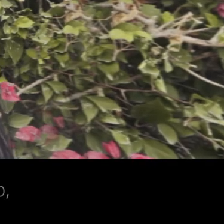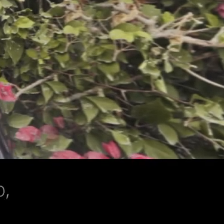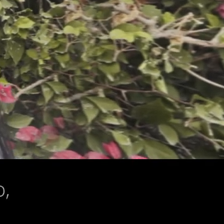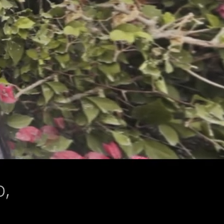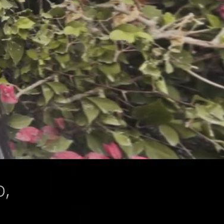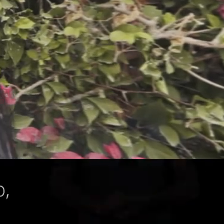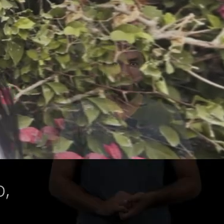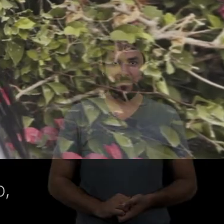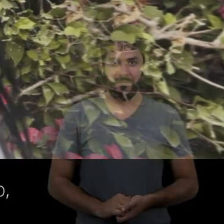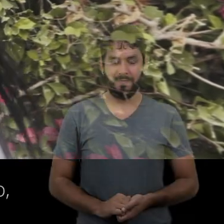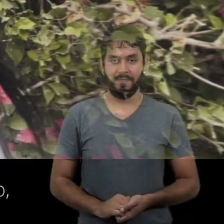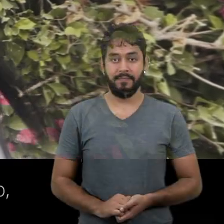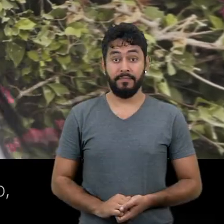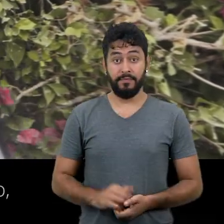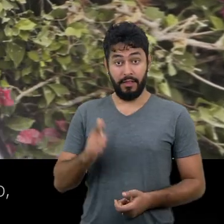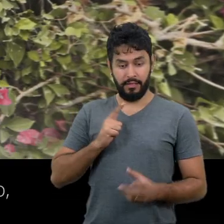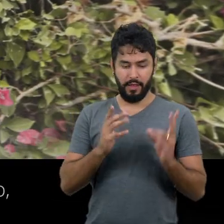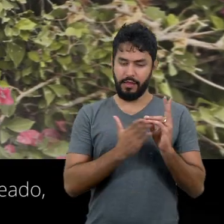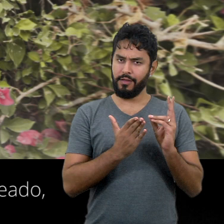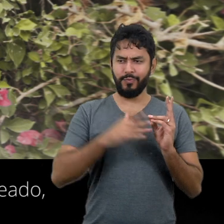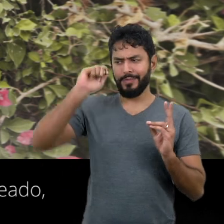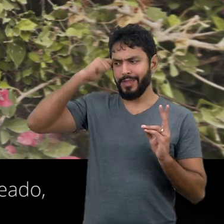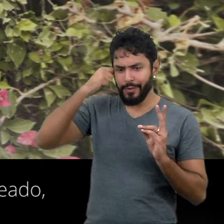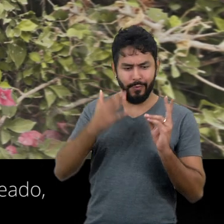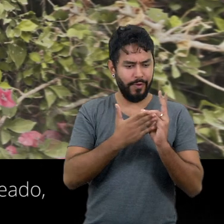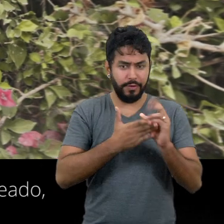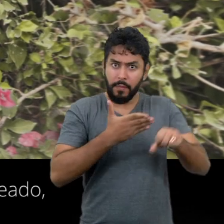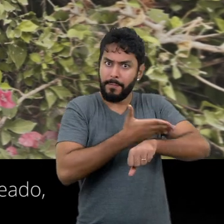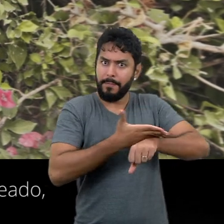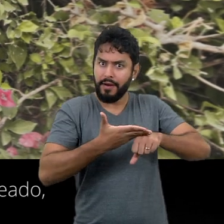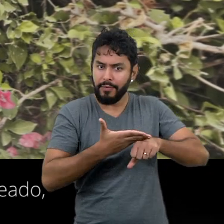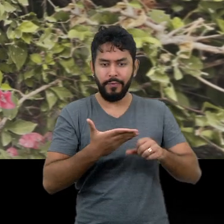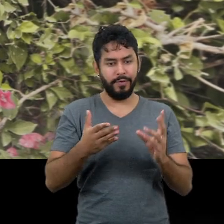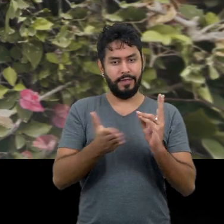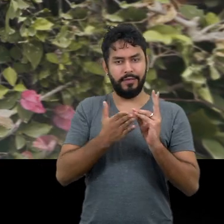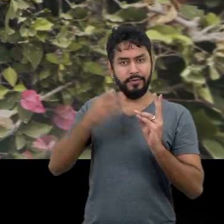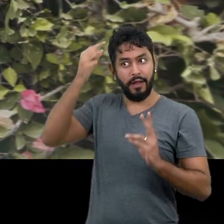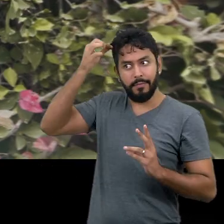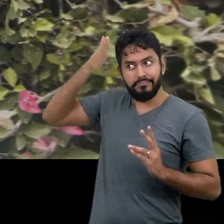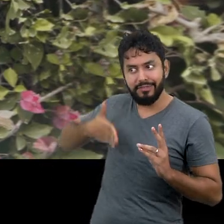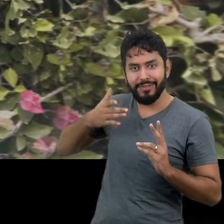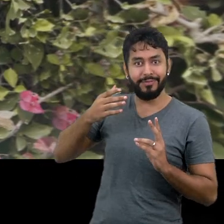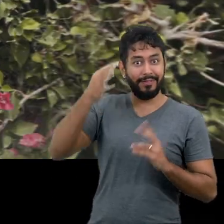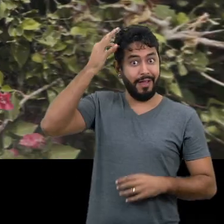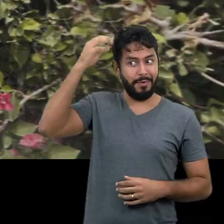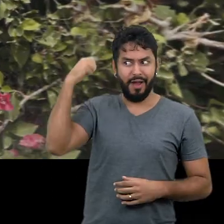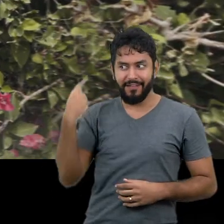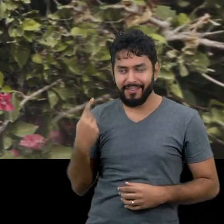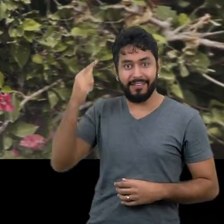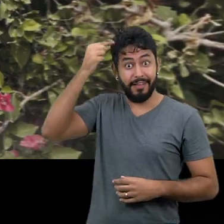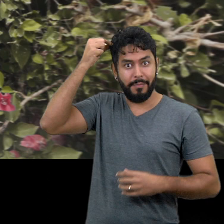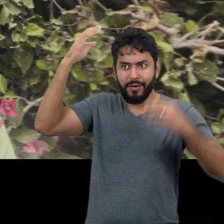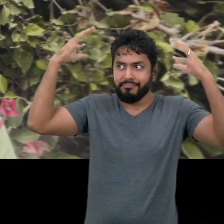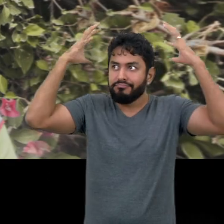A gente tem índio preto, índio branco, índio do cabelo liso, índio do cabelo castiado, do cabelo crespo. A gente tem índio alto,